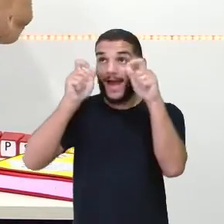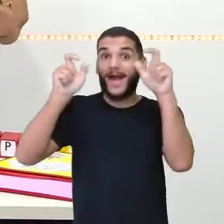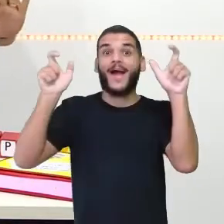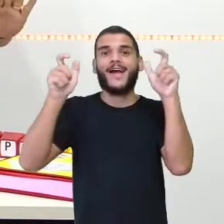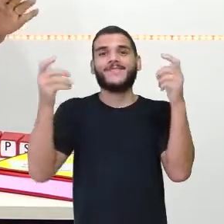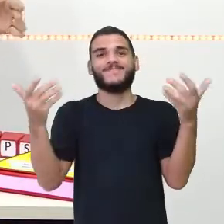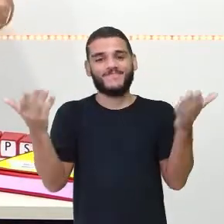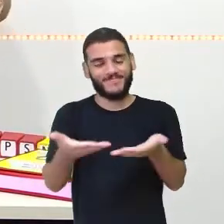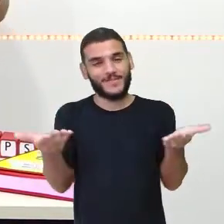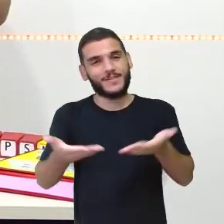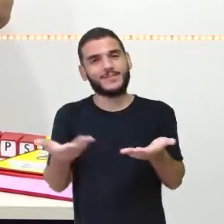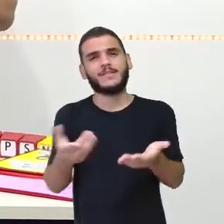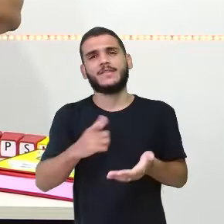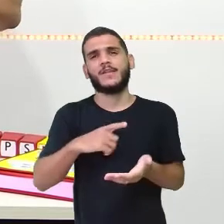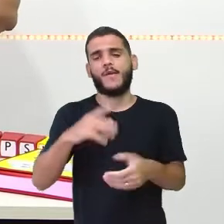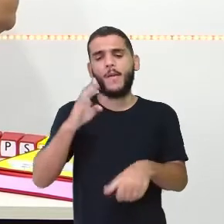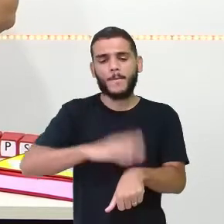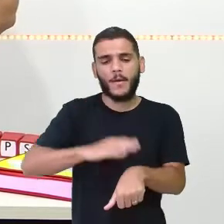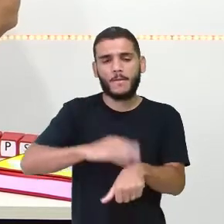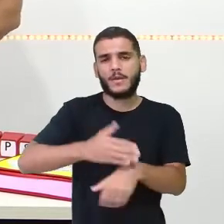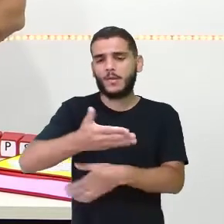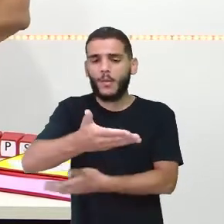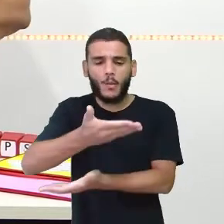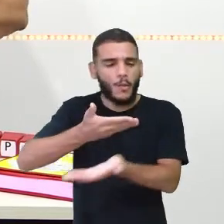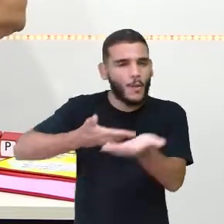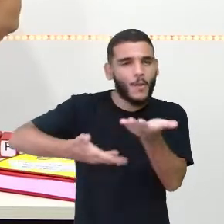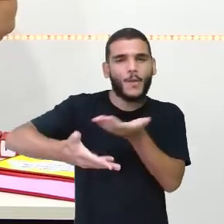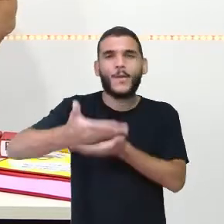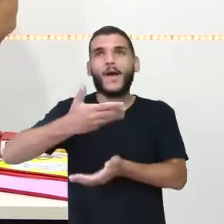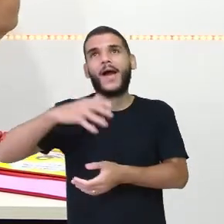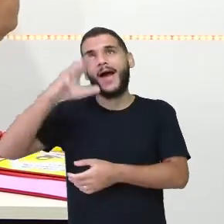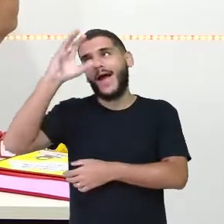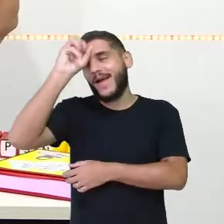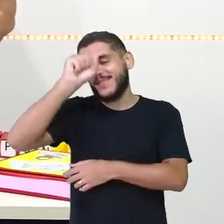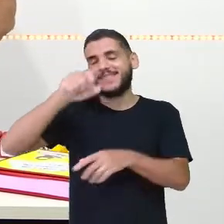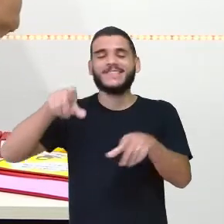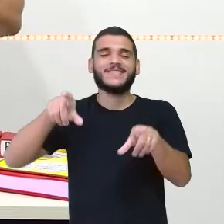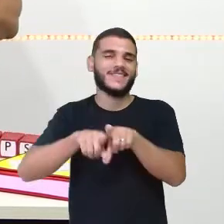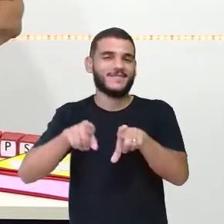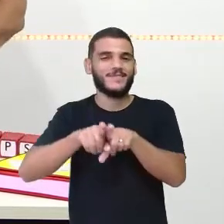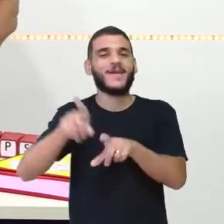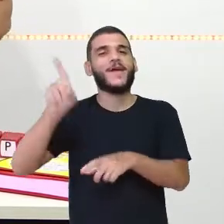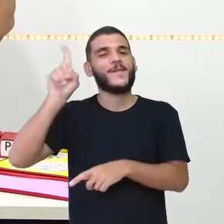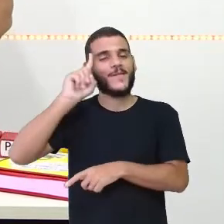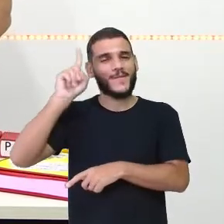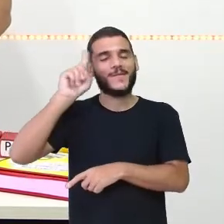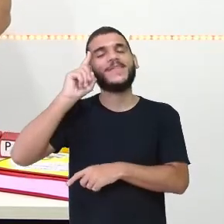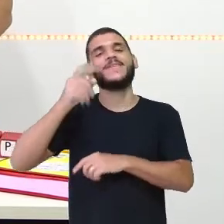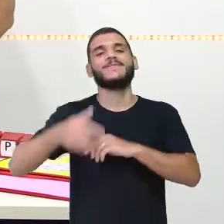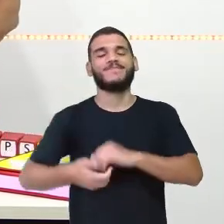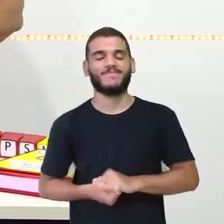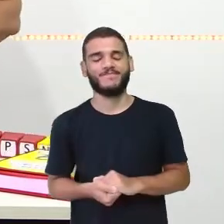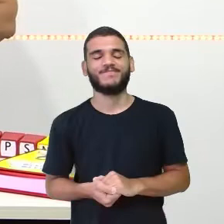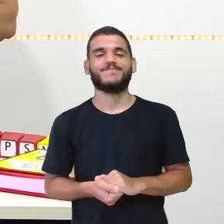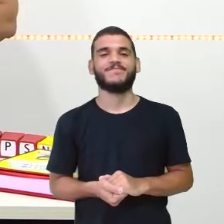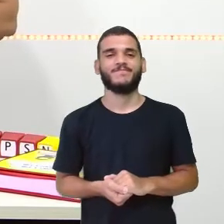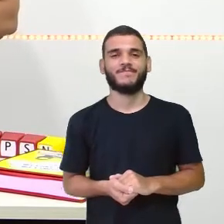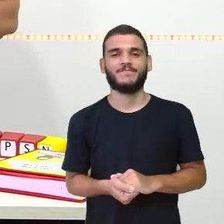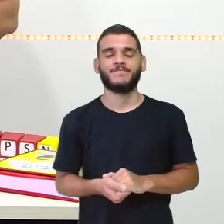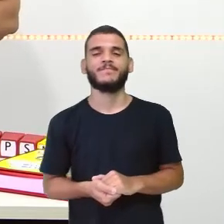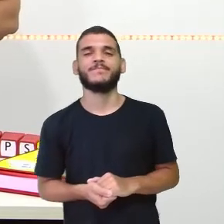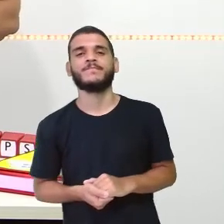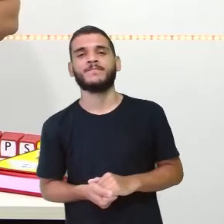fazer esse momento de troca e de aprendizado, porque a gente aprende todos os dias um pouquinho mais, não é isso? Isso mesmo,